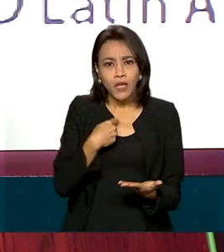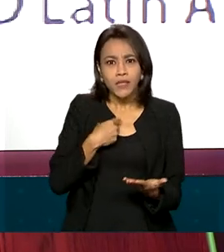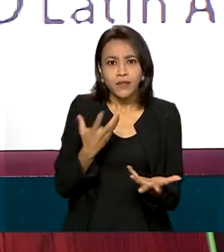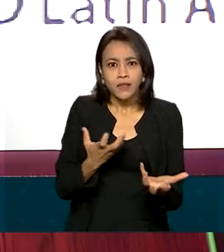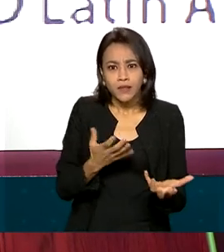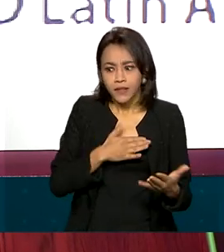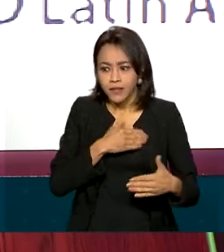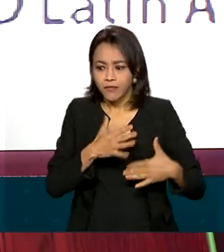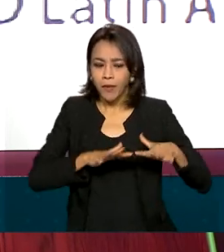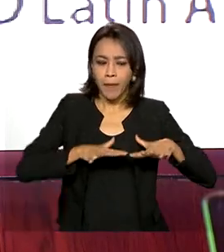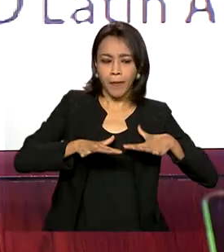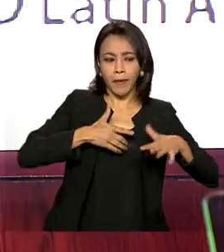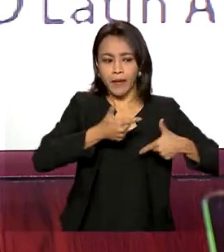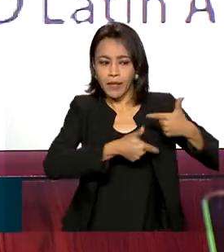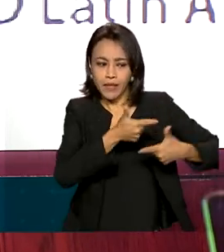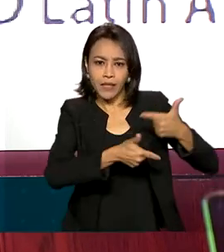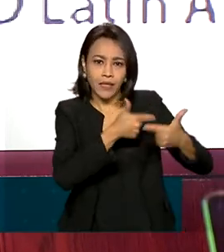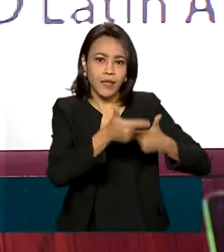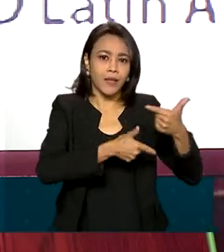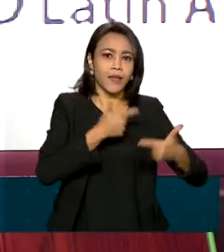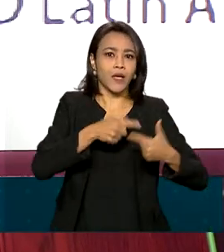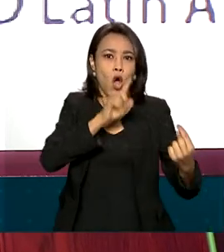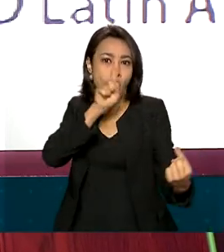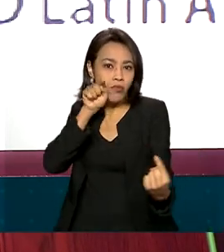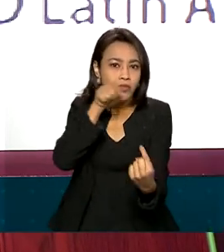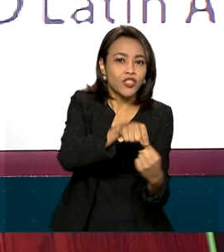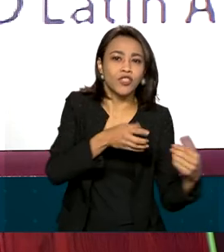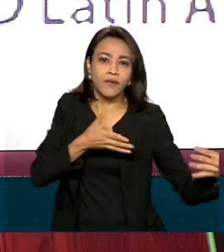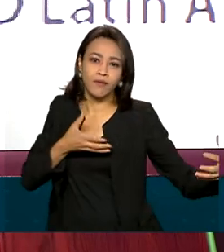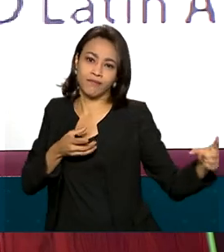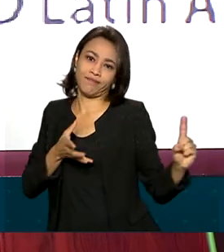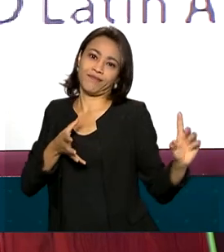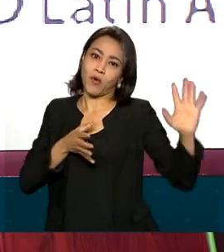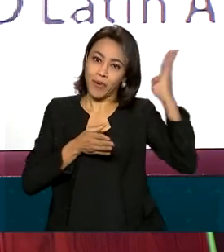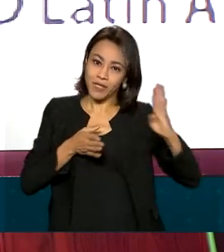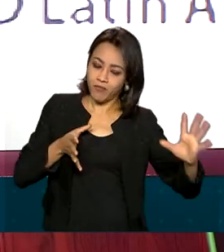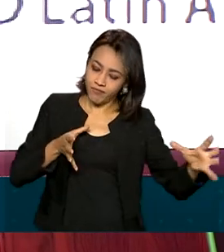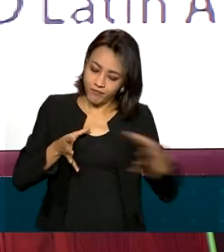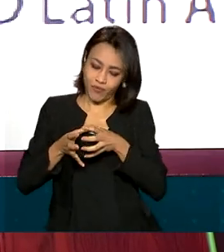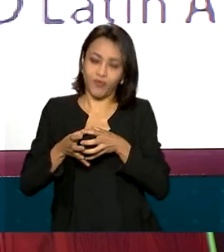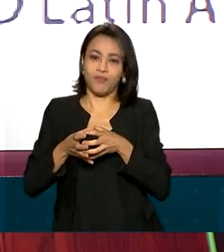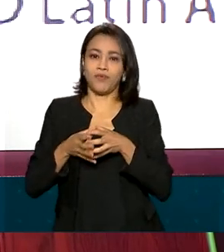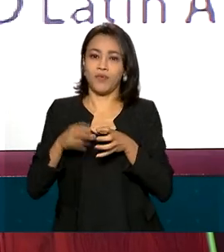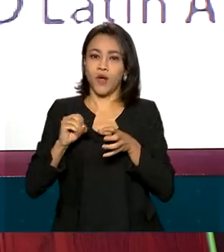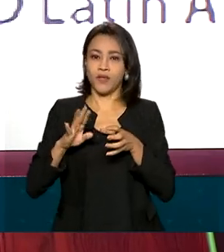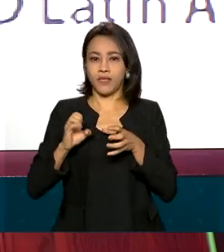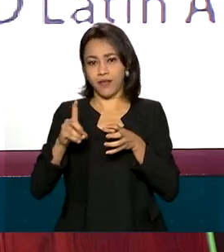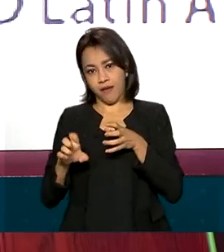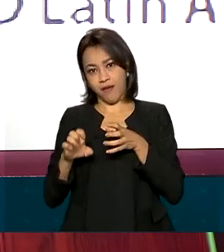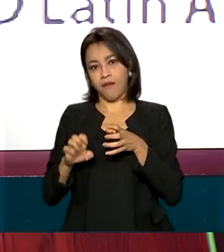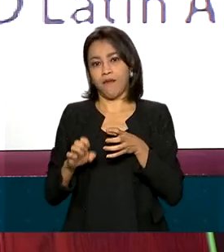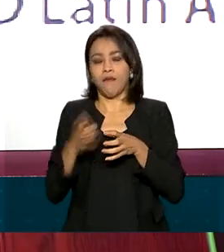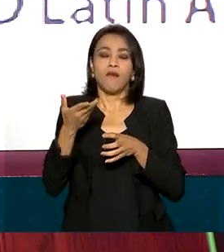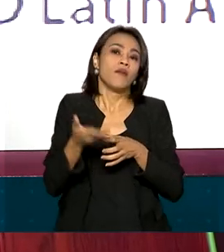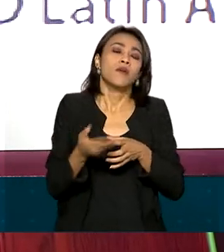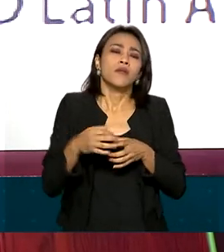direção ao CDR. Não é só a complementação de 112 dos